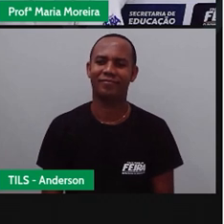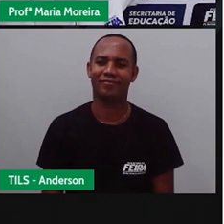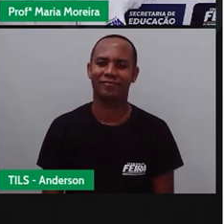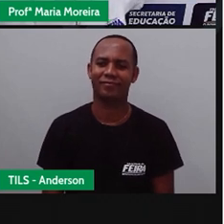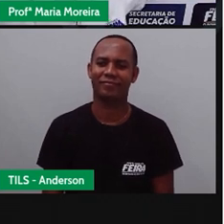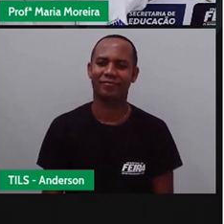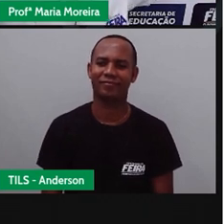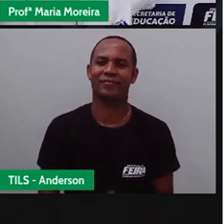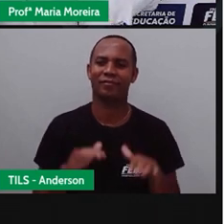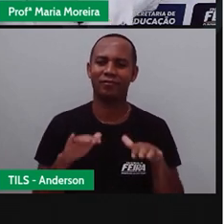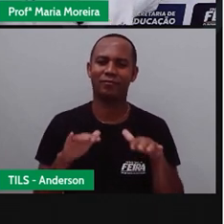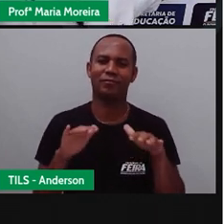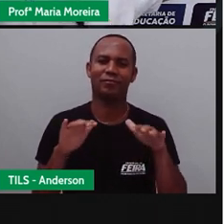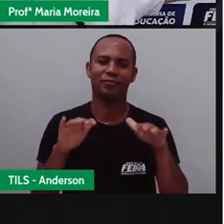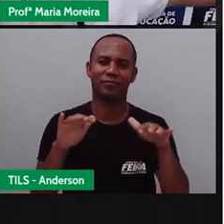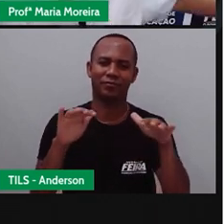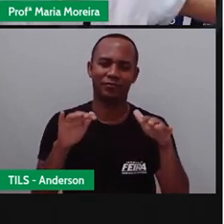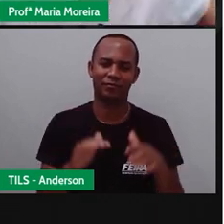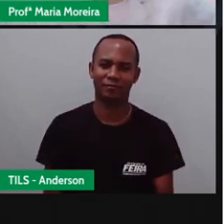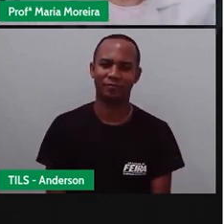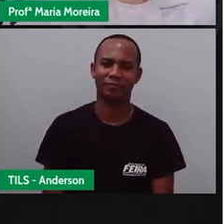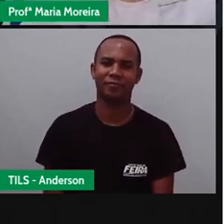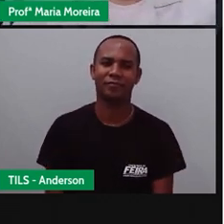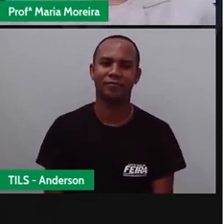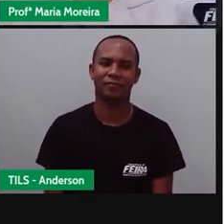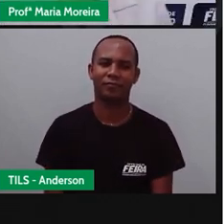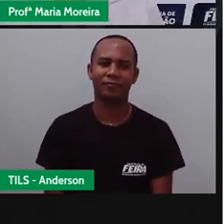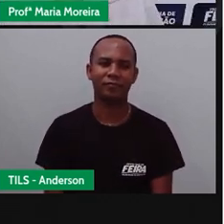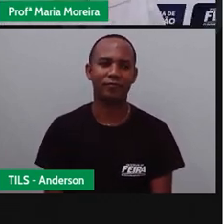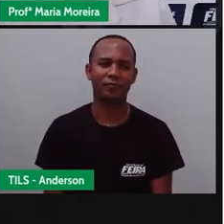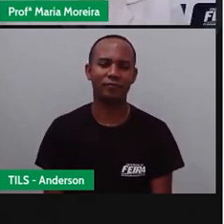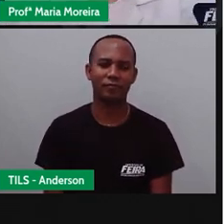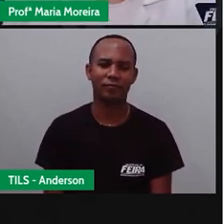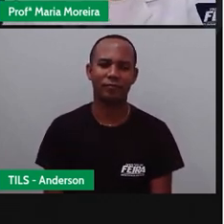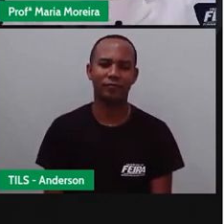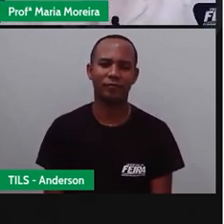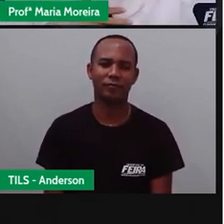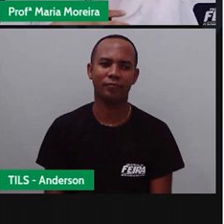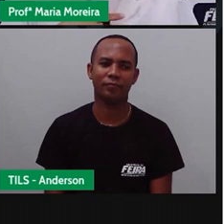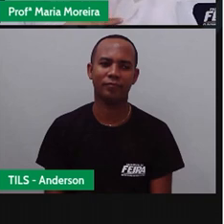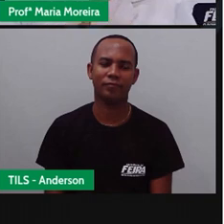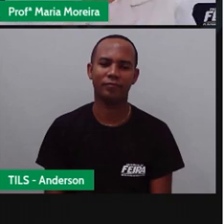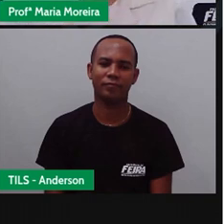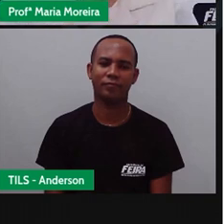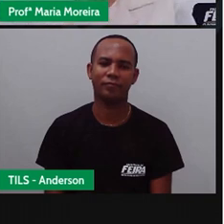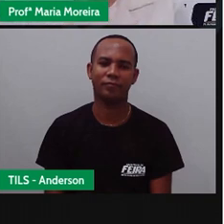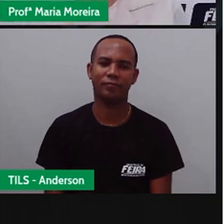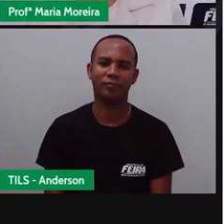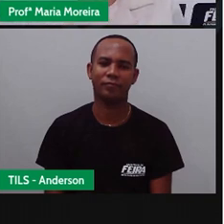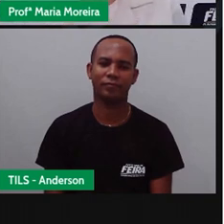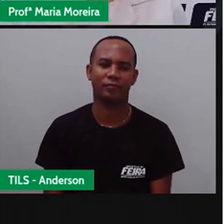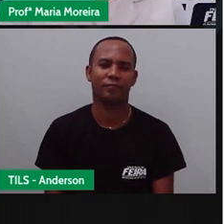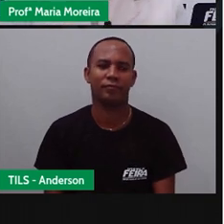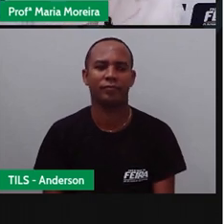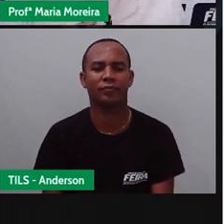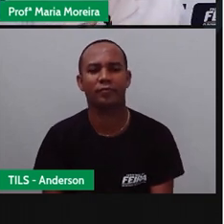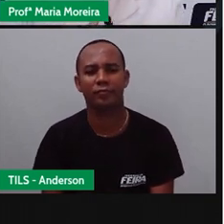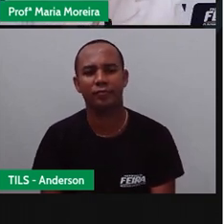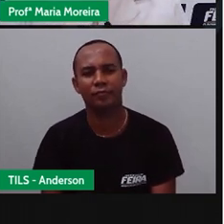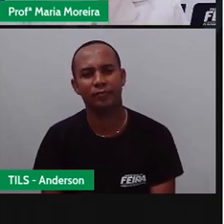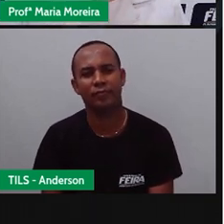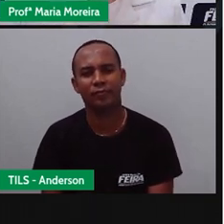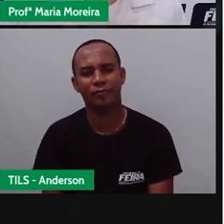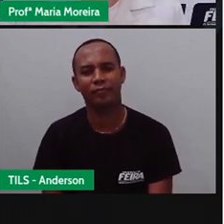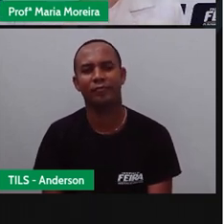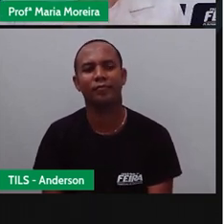Tipo, aí dá aquela tremidinha, dá subida e faz assim, o coração chega, acelera, tipo, sou eu, né? Mas eu reclamo todos os dias que eu